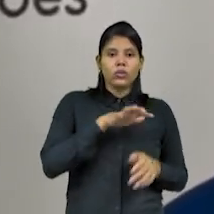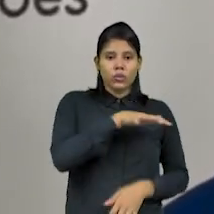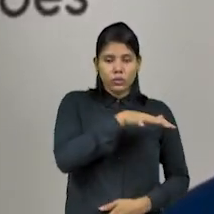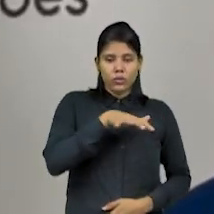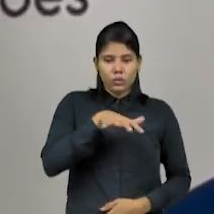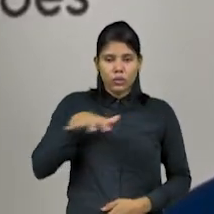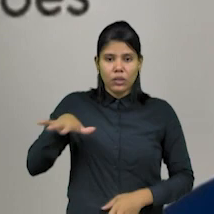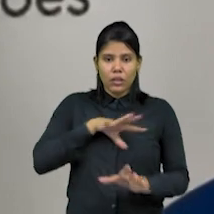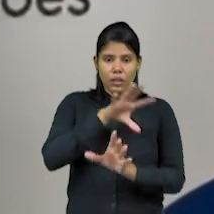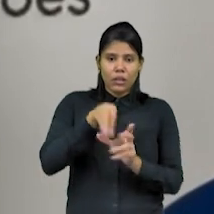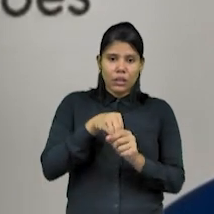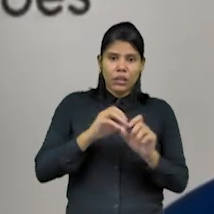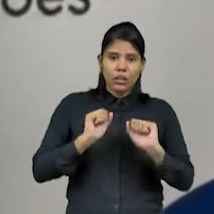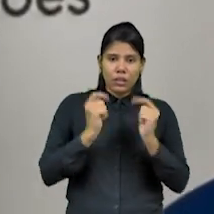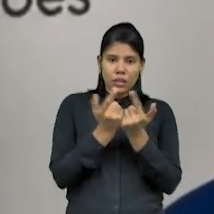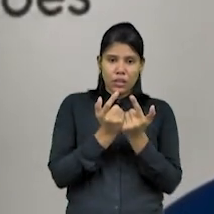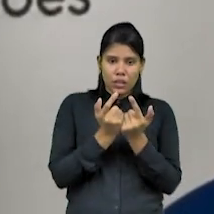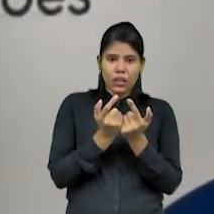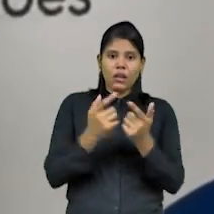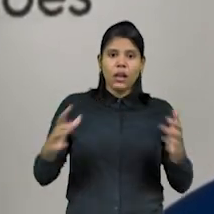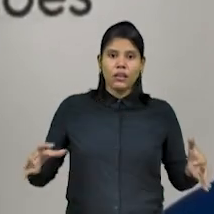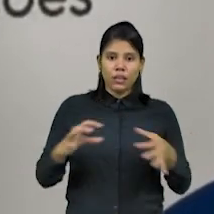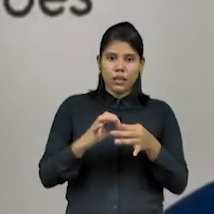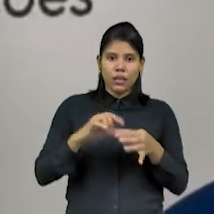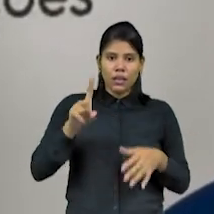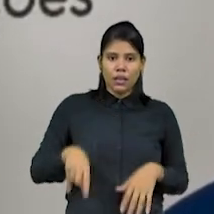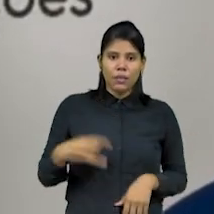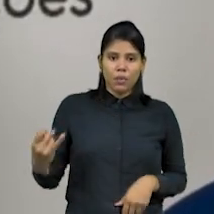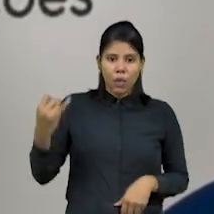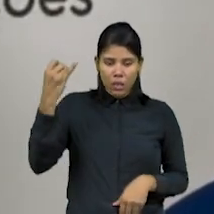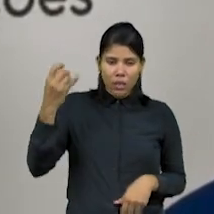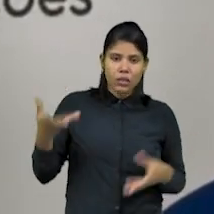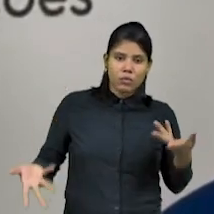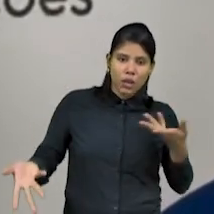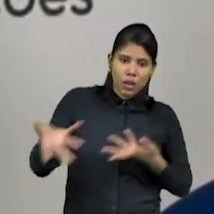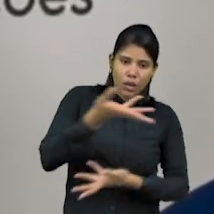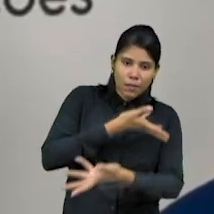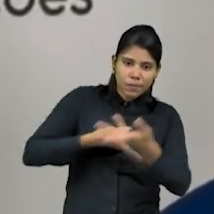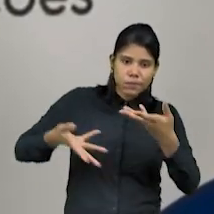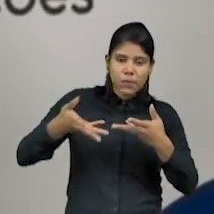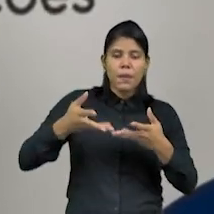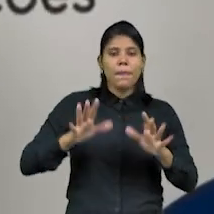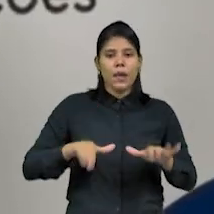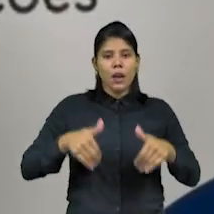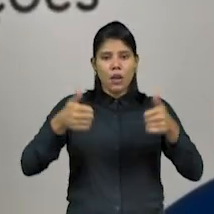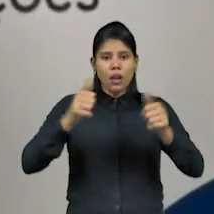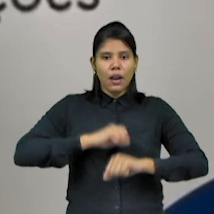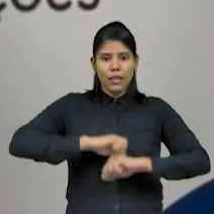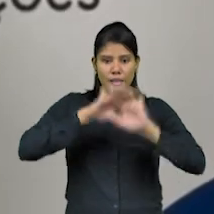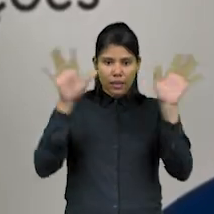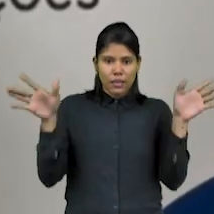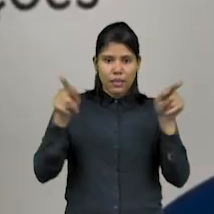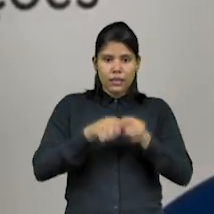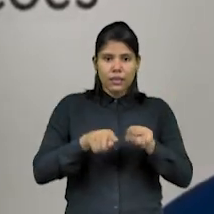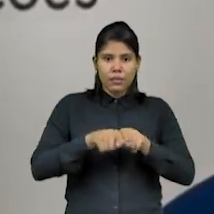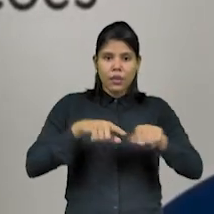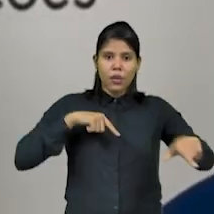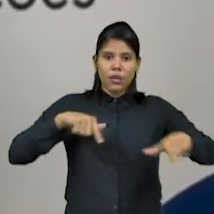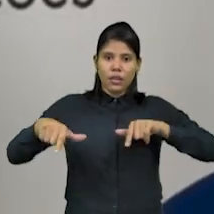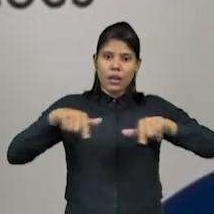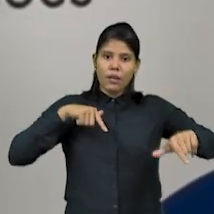Essa integração é importante para aumentar a transparência e o trabalho efetivo da